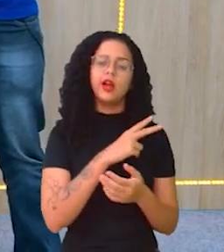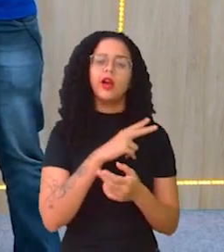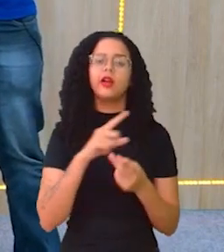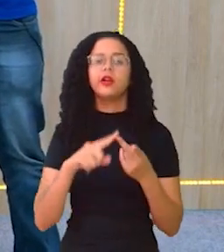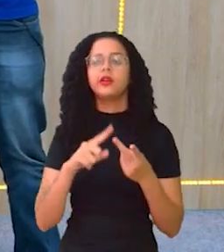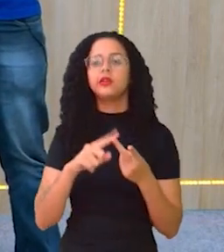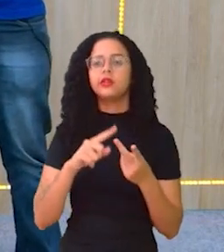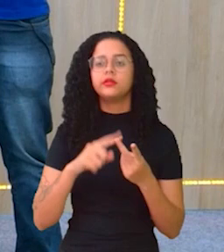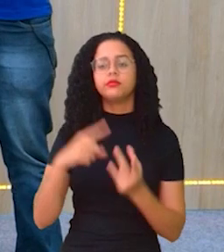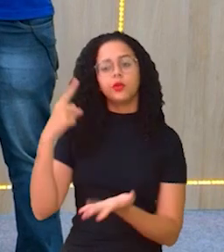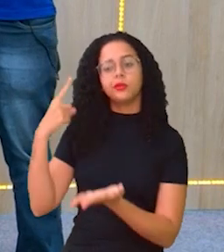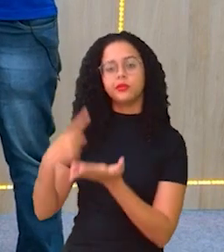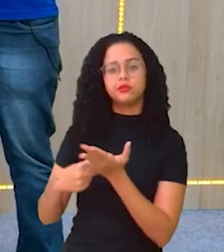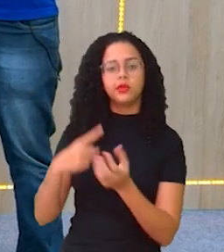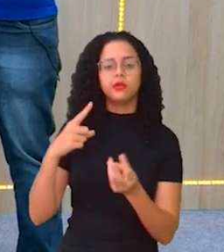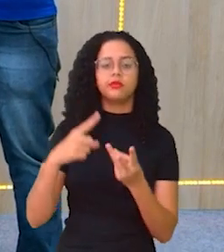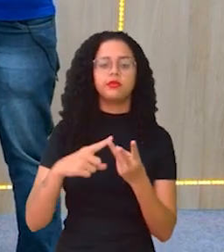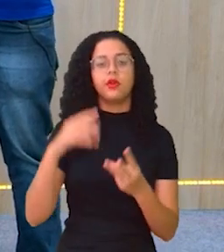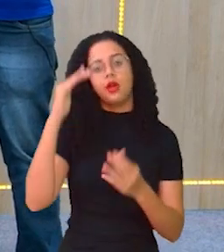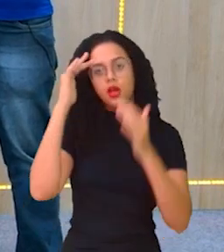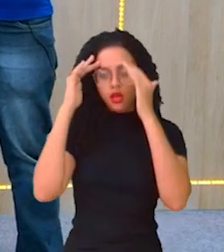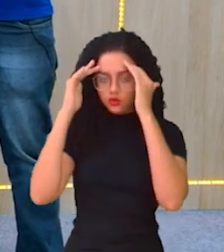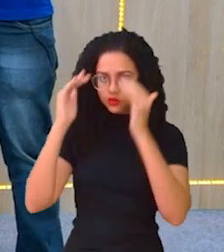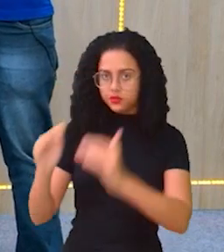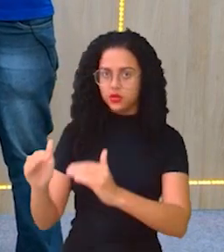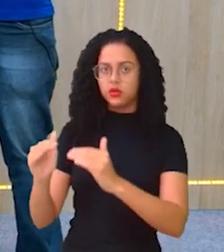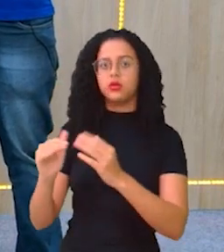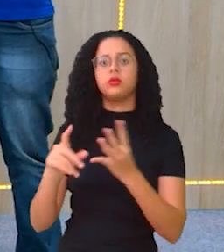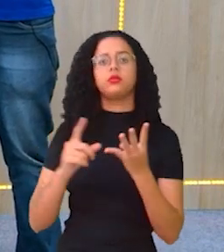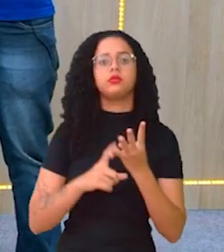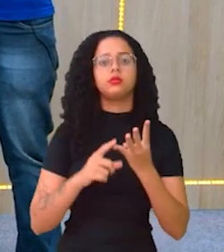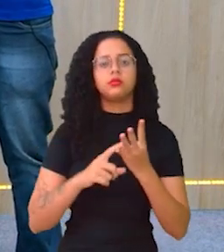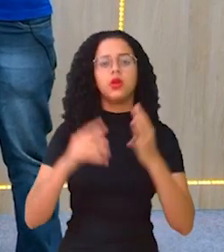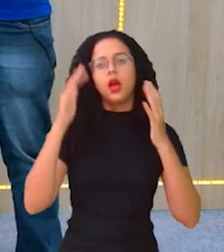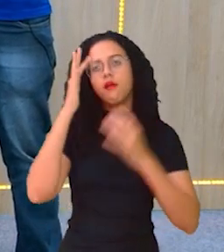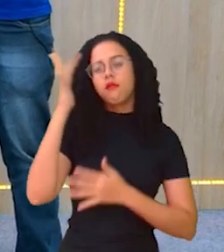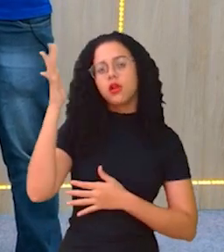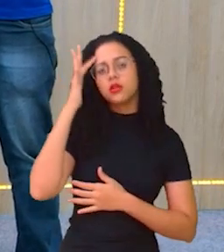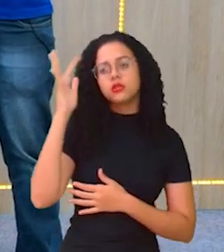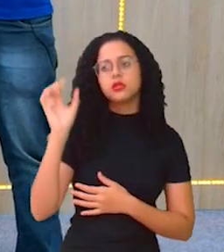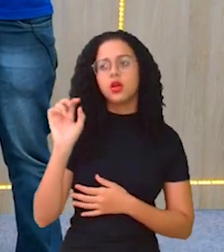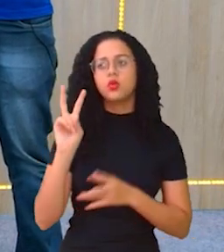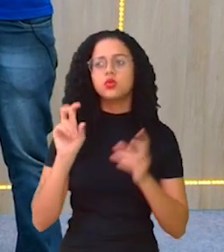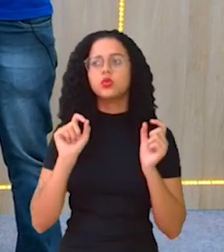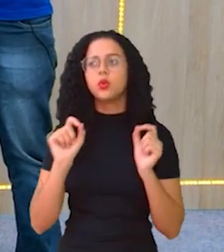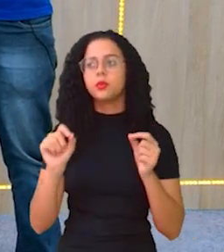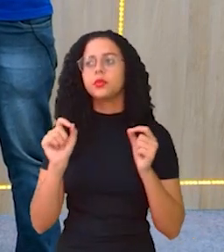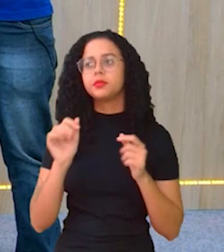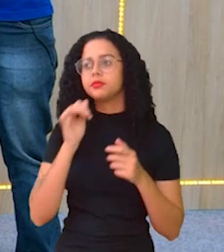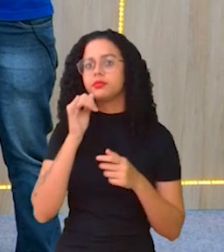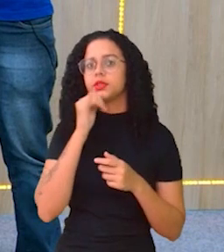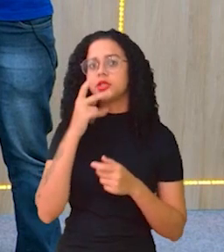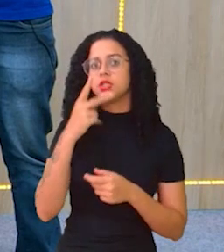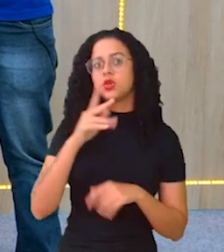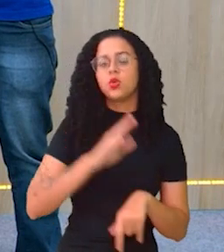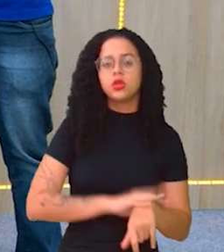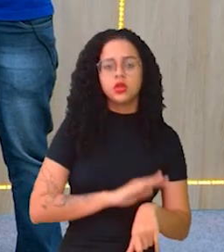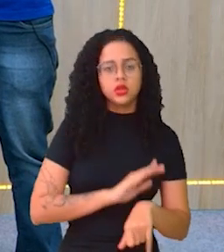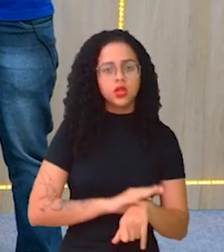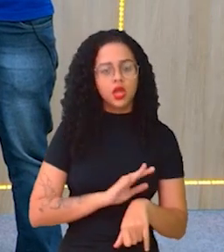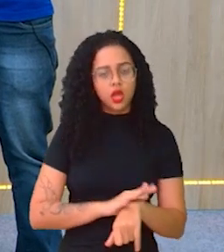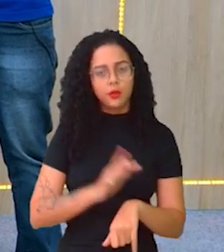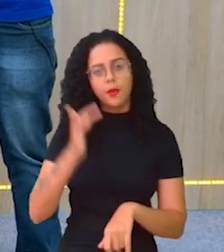reflexão sobre o seu tempo, né, a